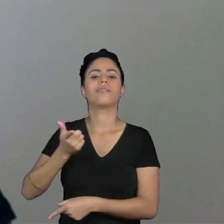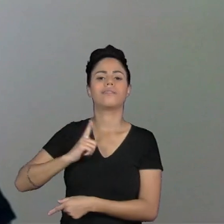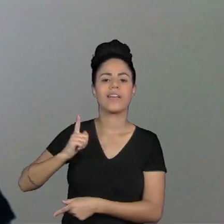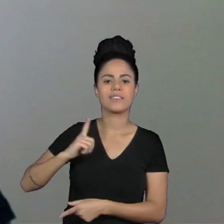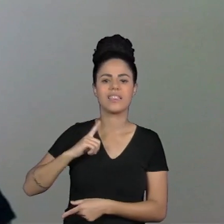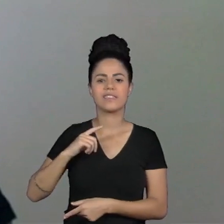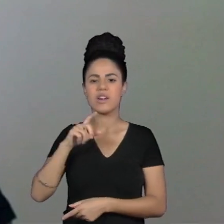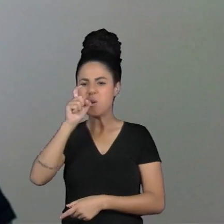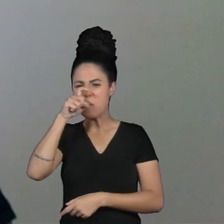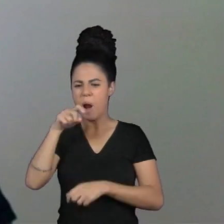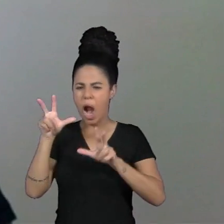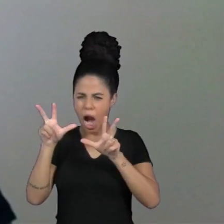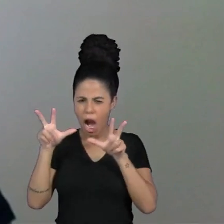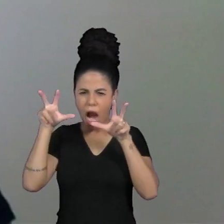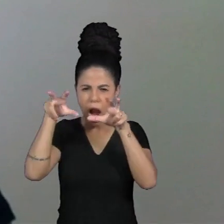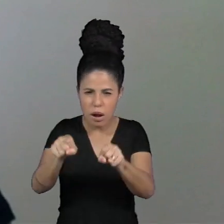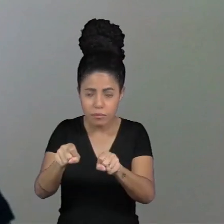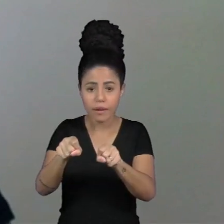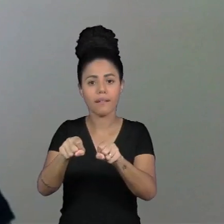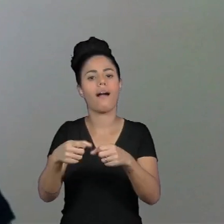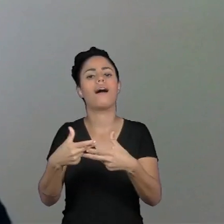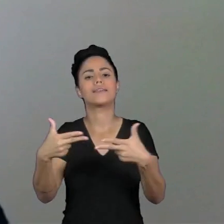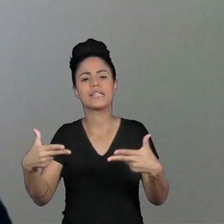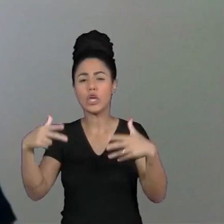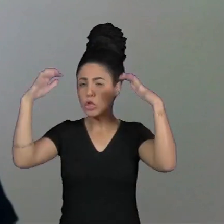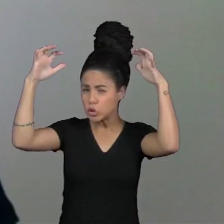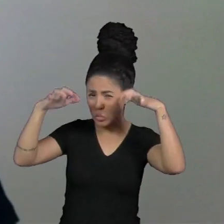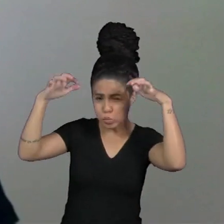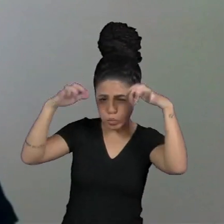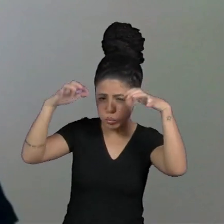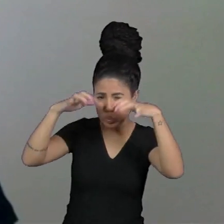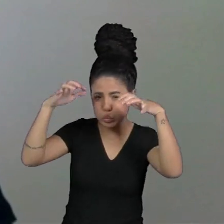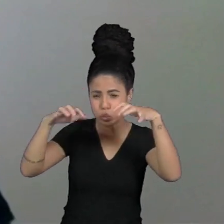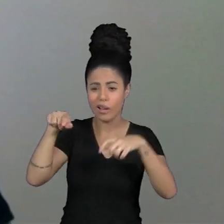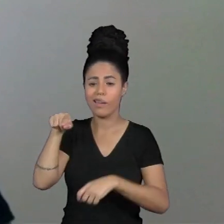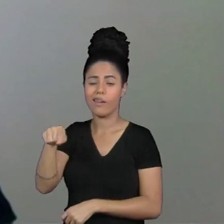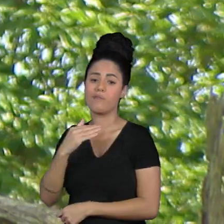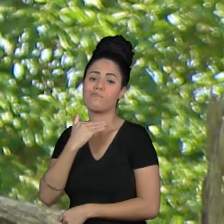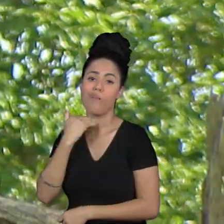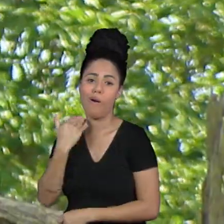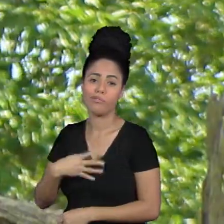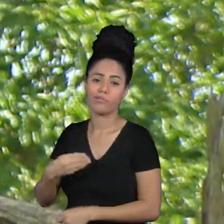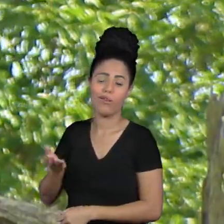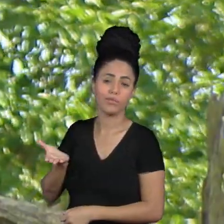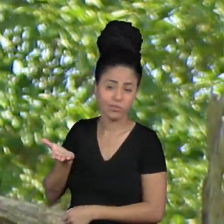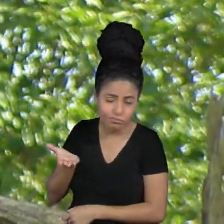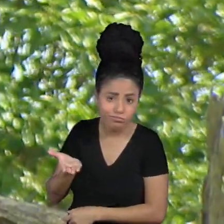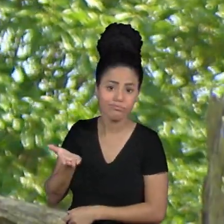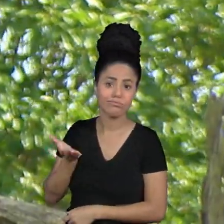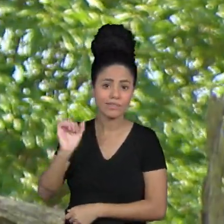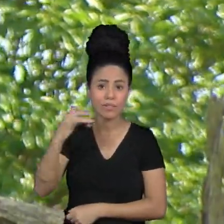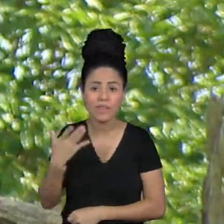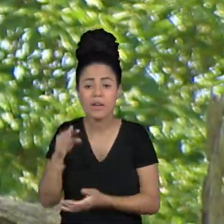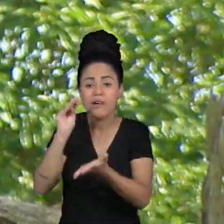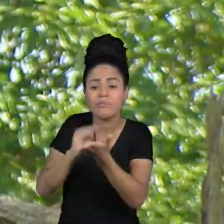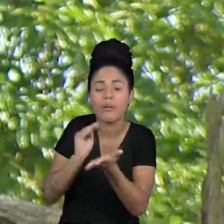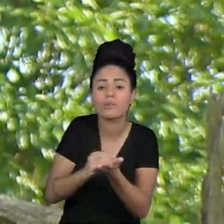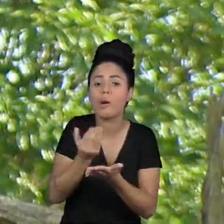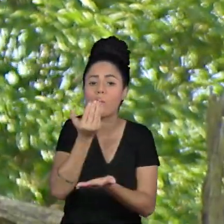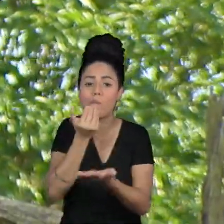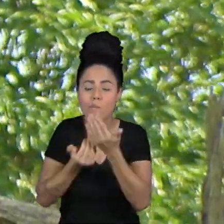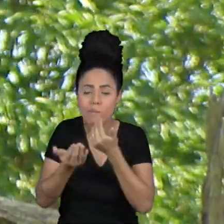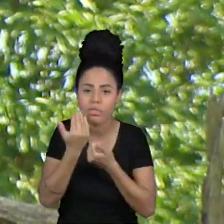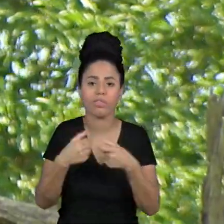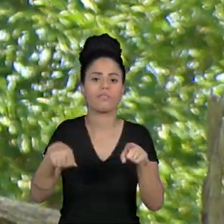mudanças climáticas com chuvas muito intensas em pouco intervalo de tempo a escassez de alimentos em